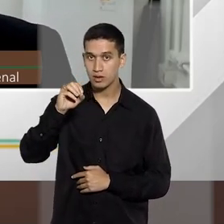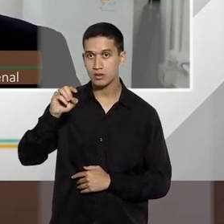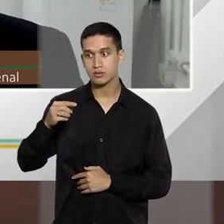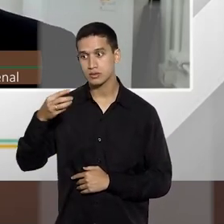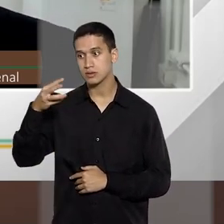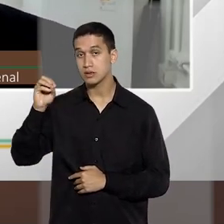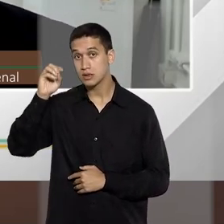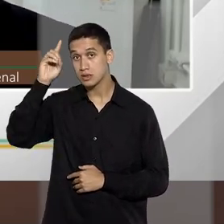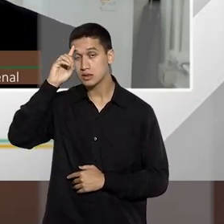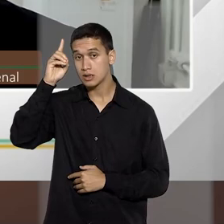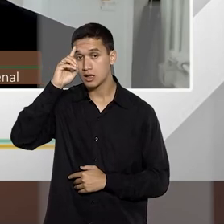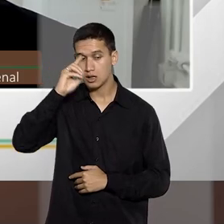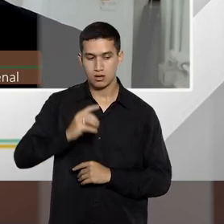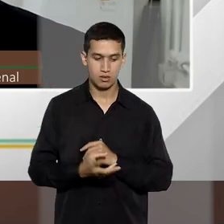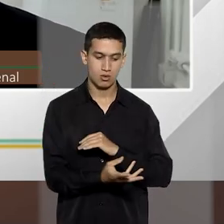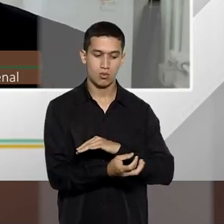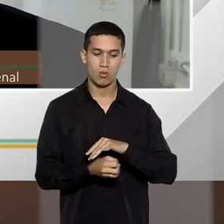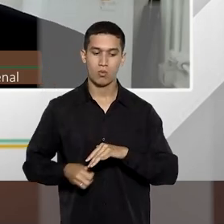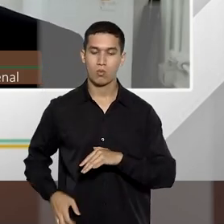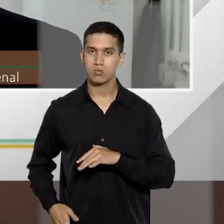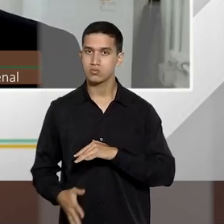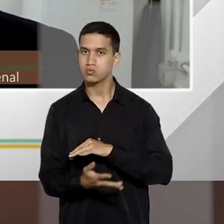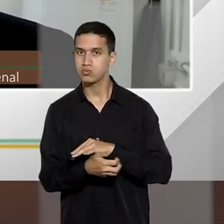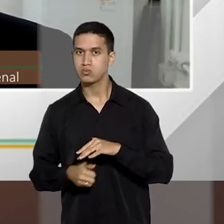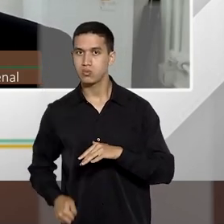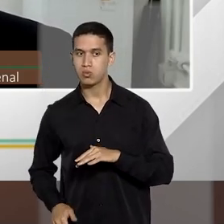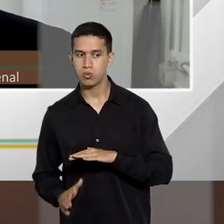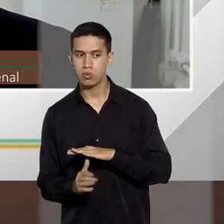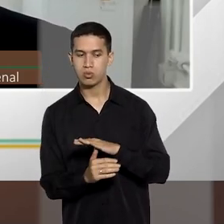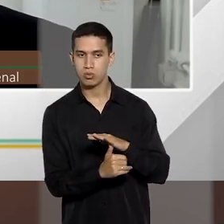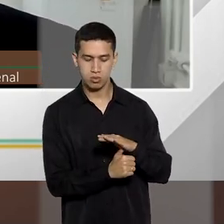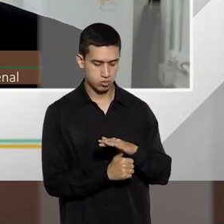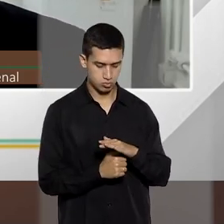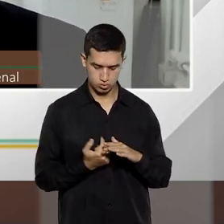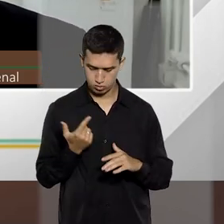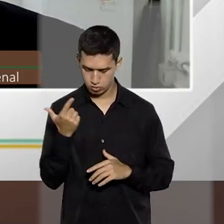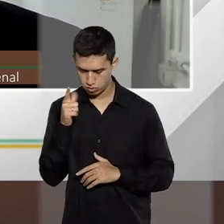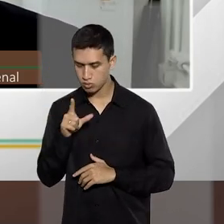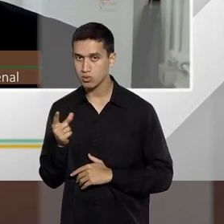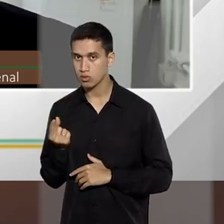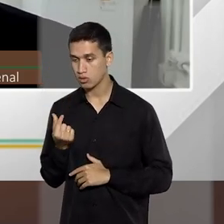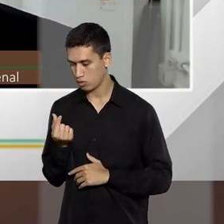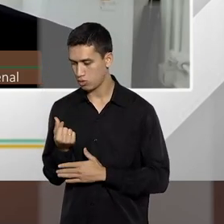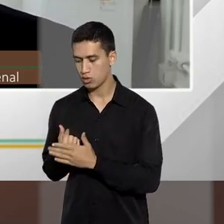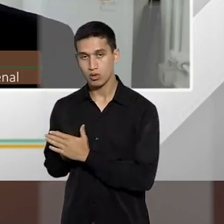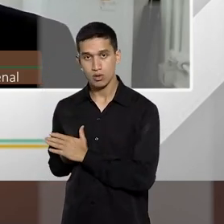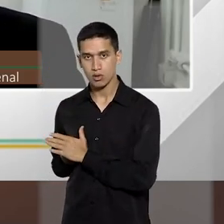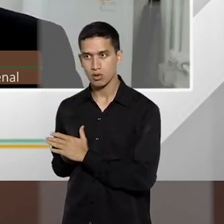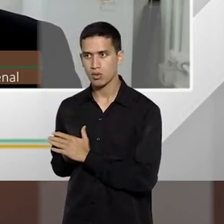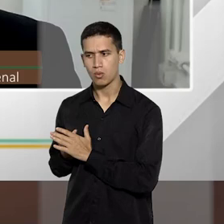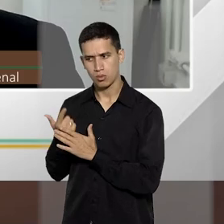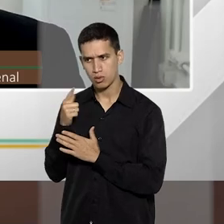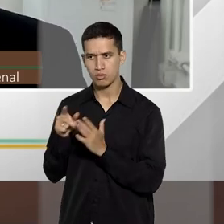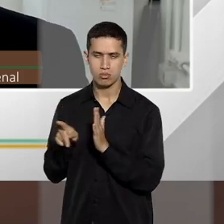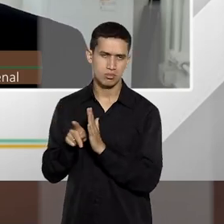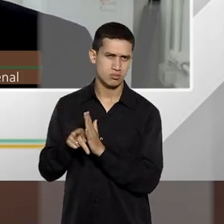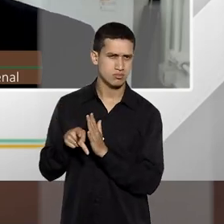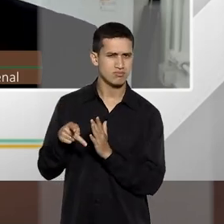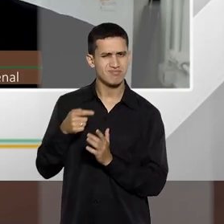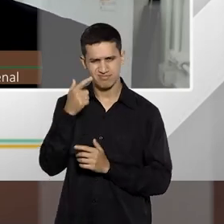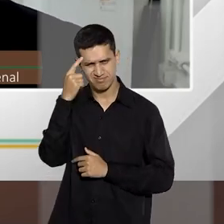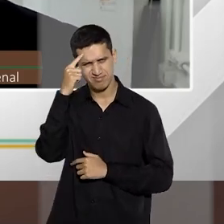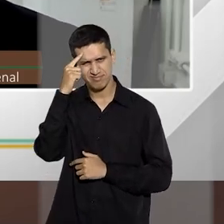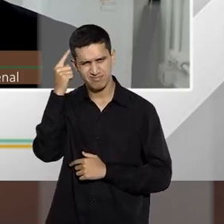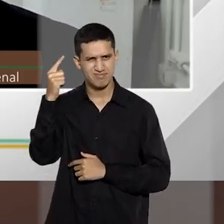relativamente significante e aí ele consegue ali o valor que ele precisa para comprar o bem dele ou fazer a viagem que ele quer.